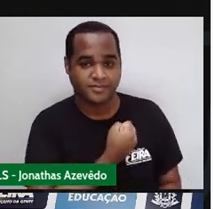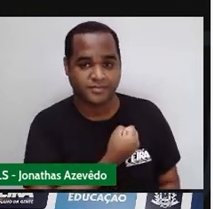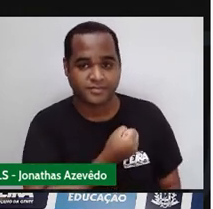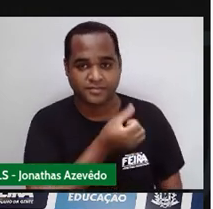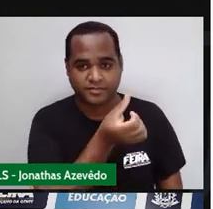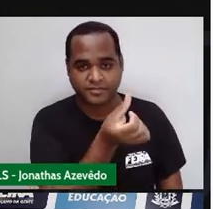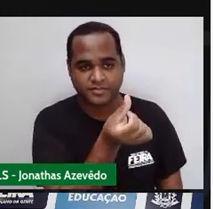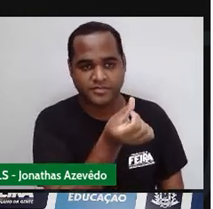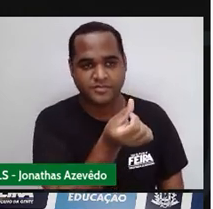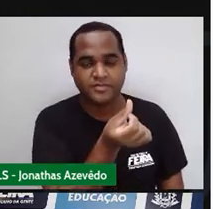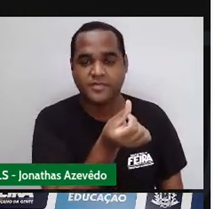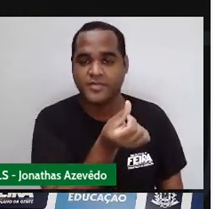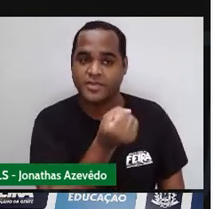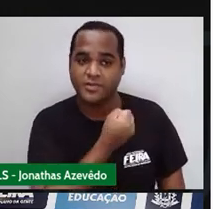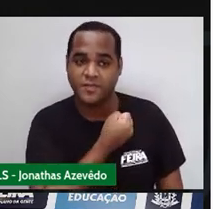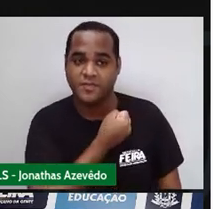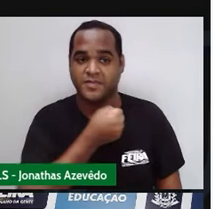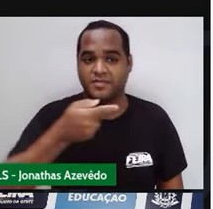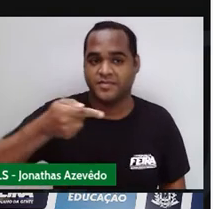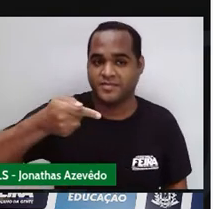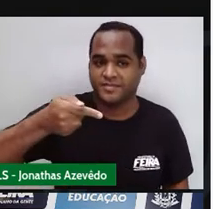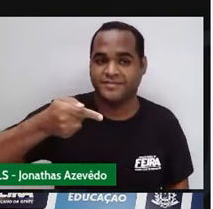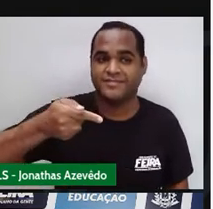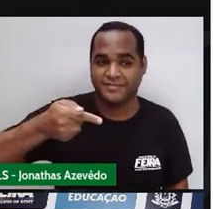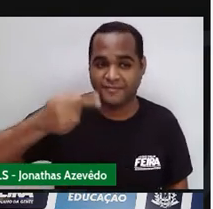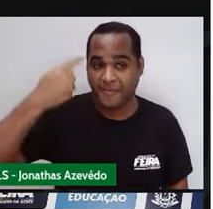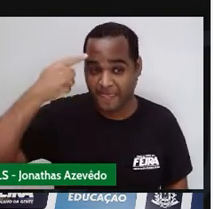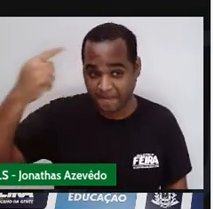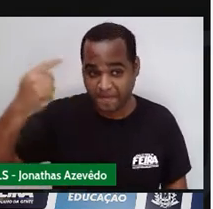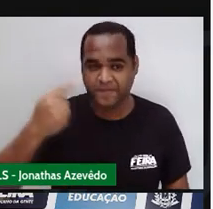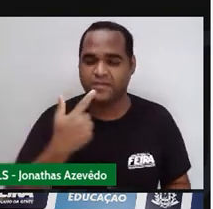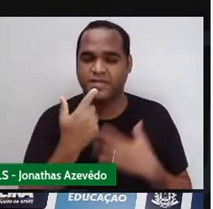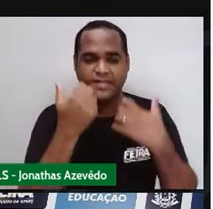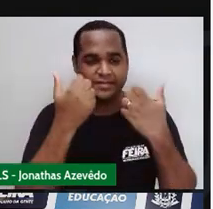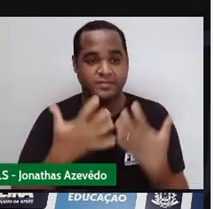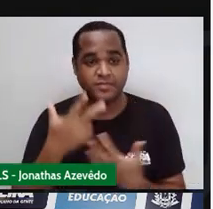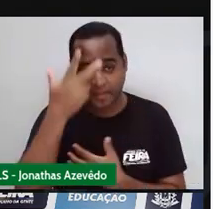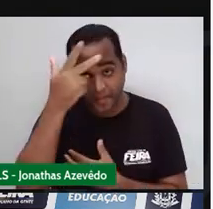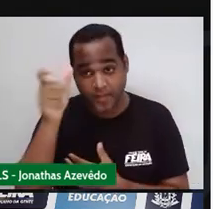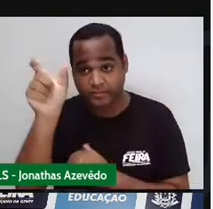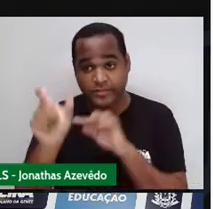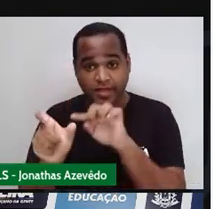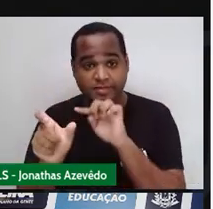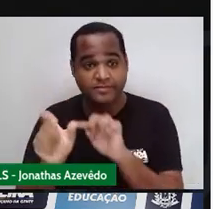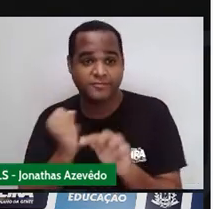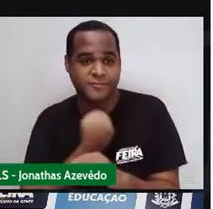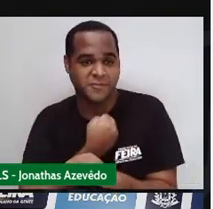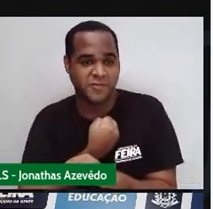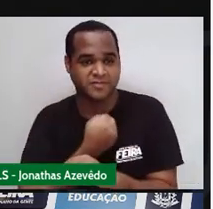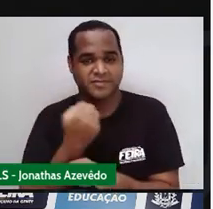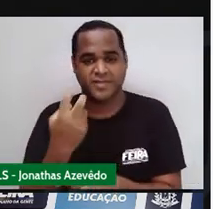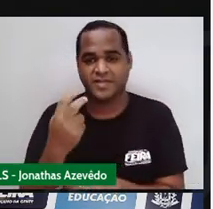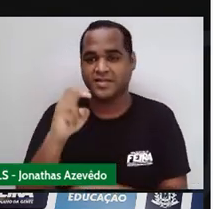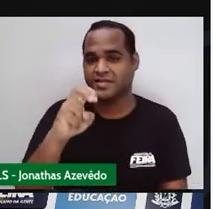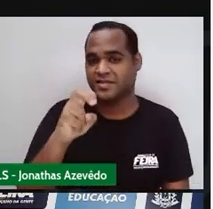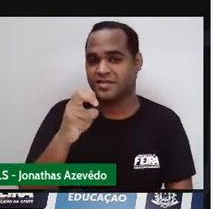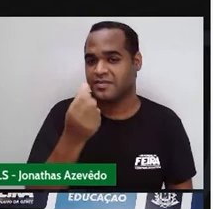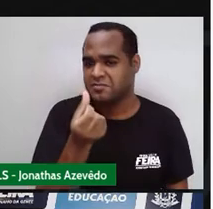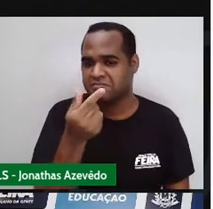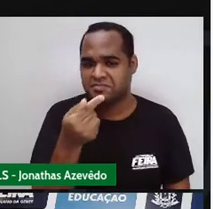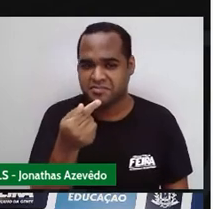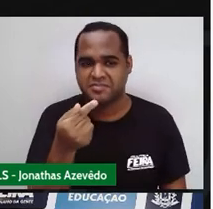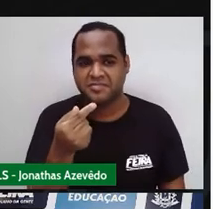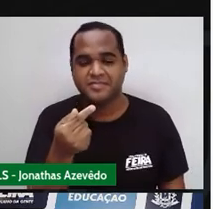E vamos pegar o número 7 Digamos que uma pessoa Pensou nesses três números 5, 6 e